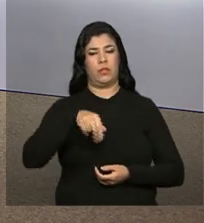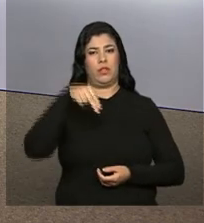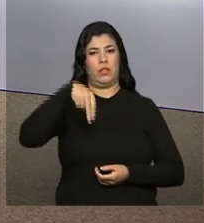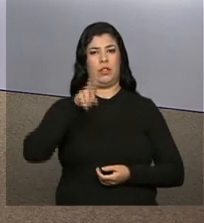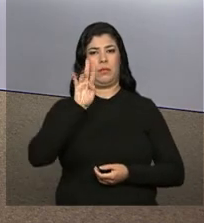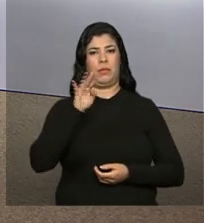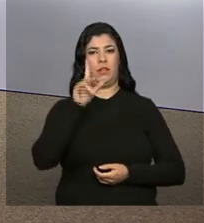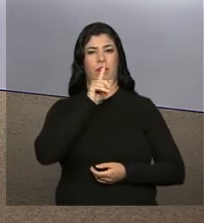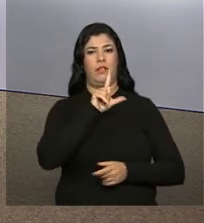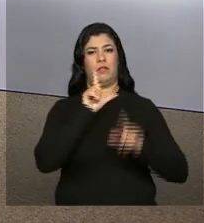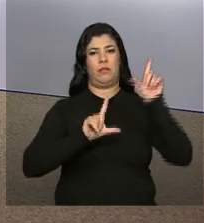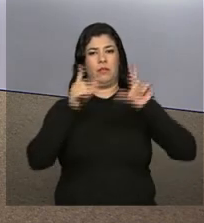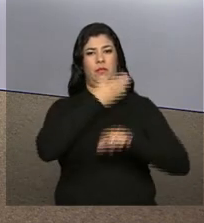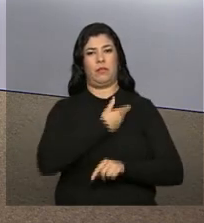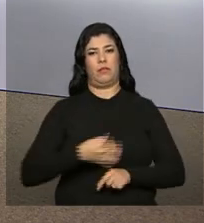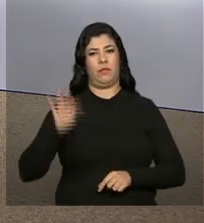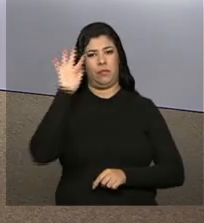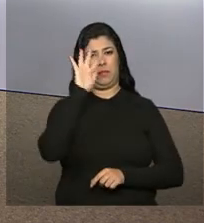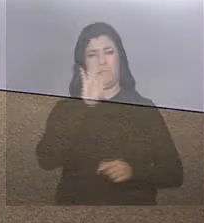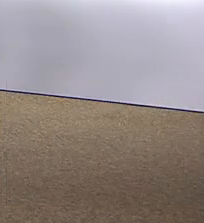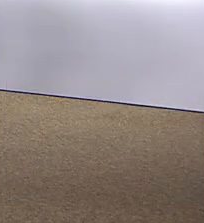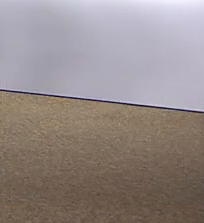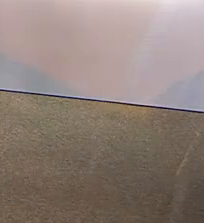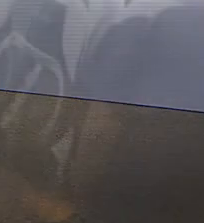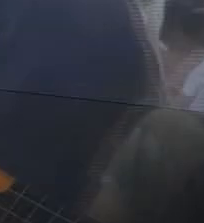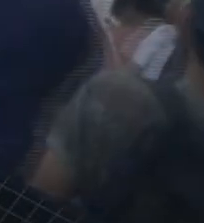gente aqui na NBR, a TV do Governo Federal.